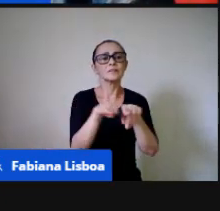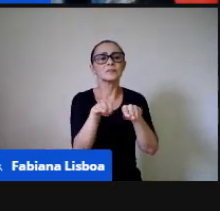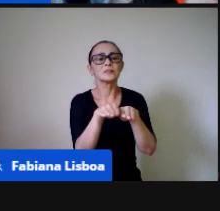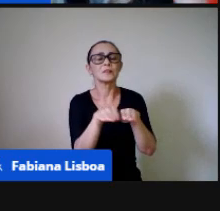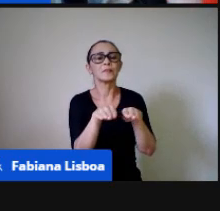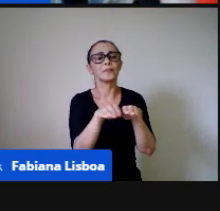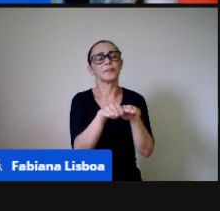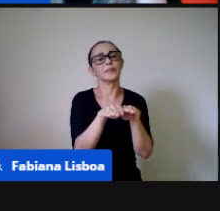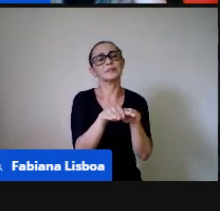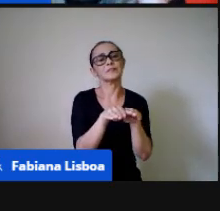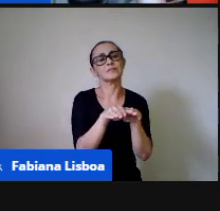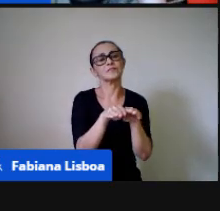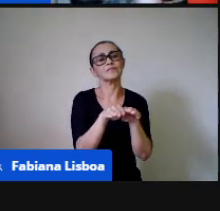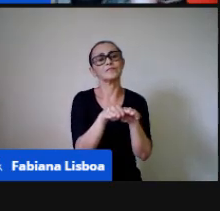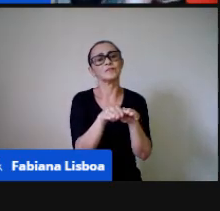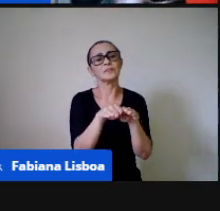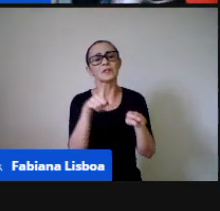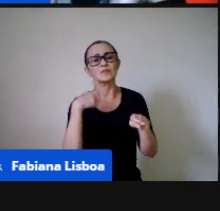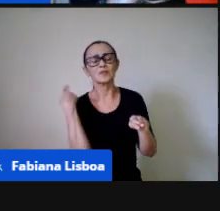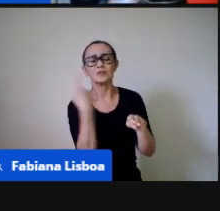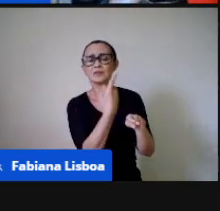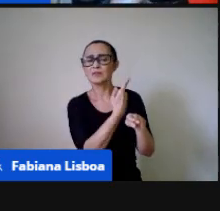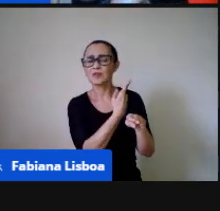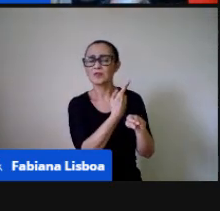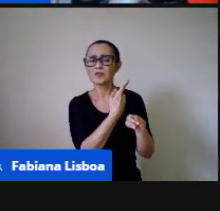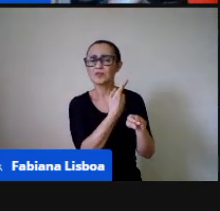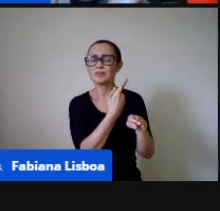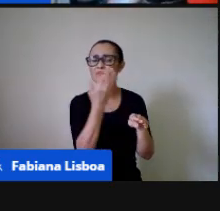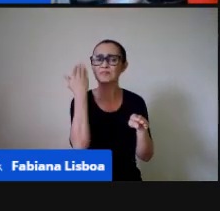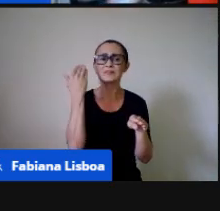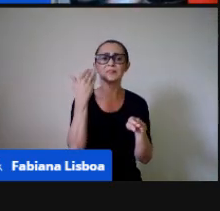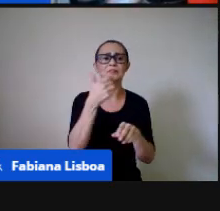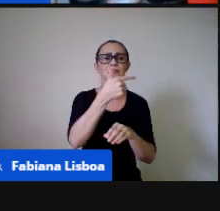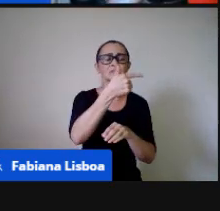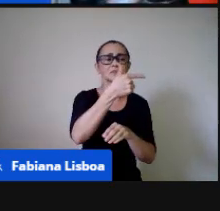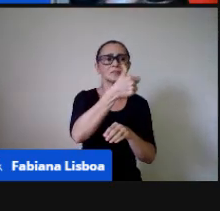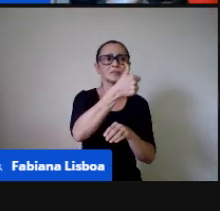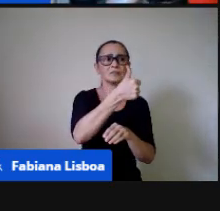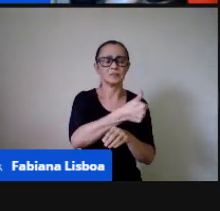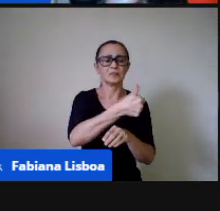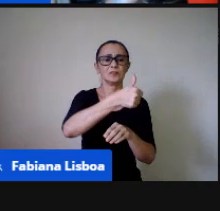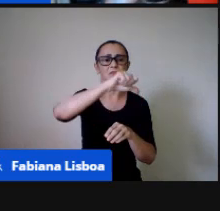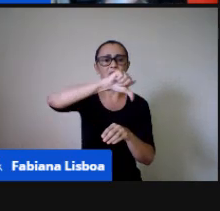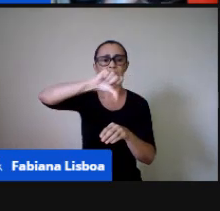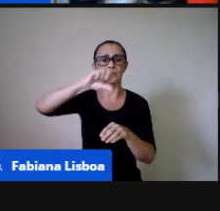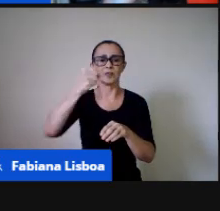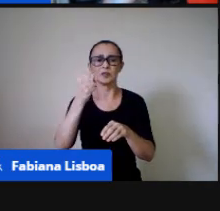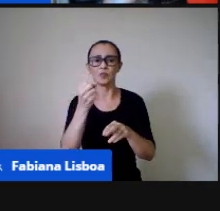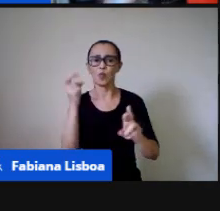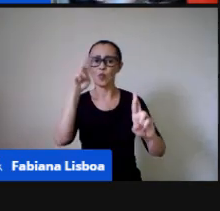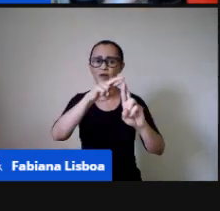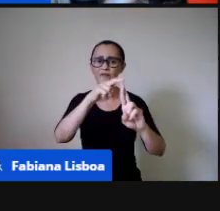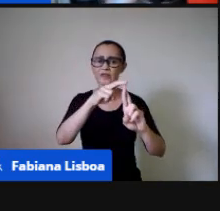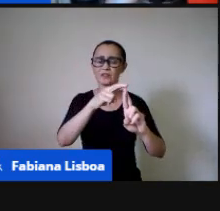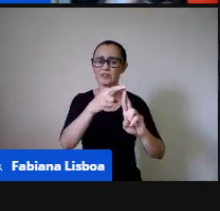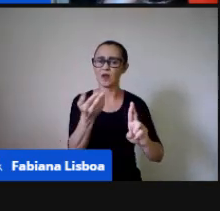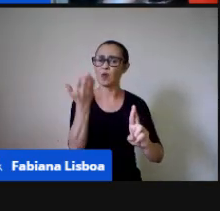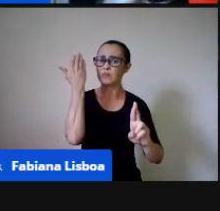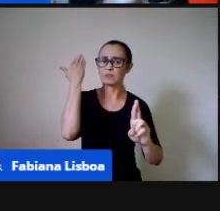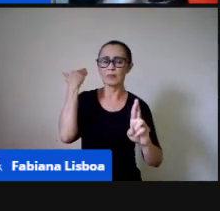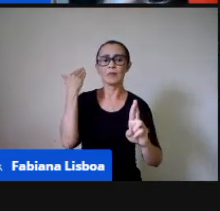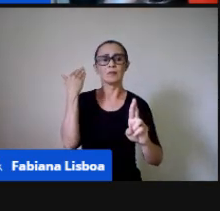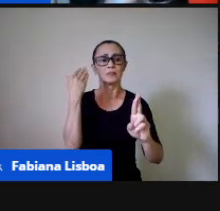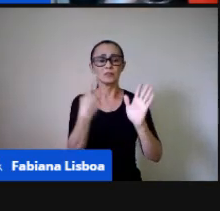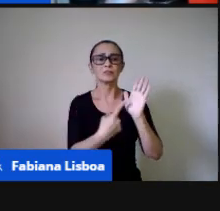antigo referencial curricular de 1998, 1998, ele já sinalizava também, né,